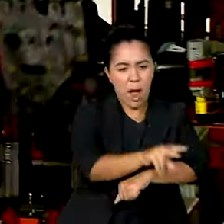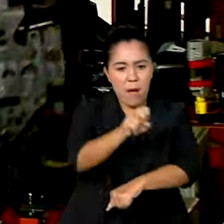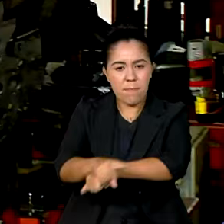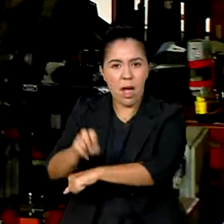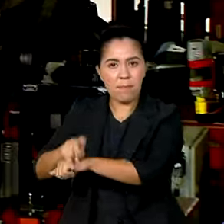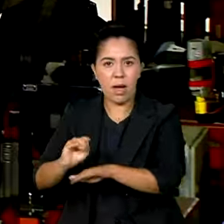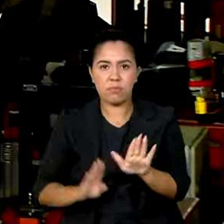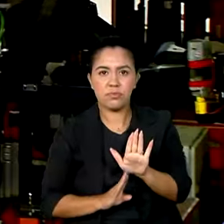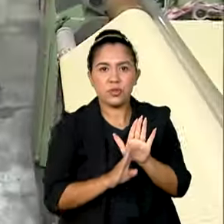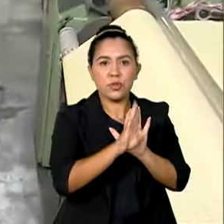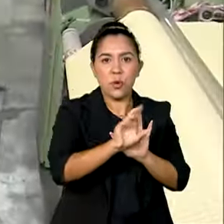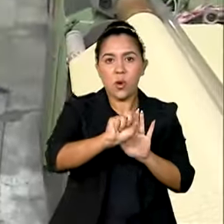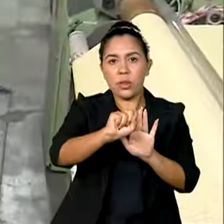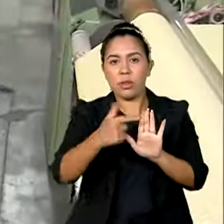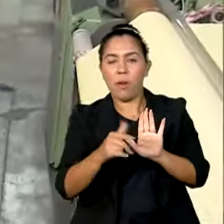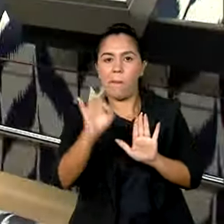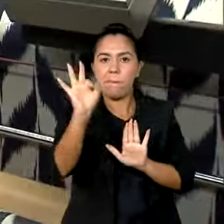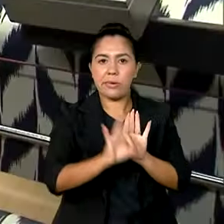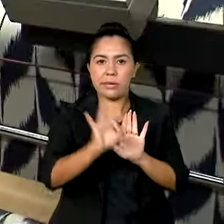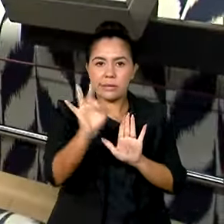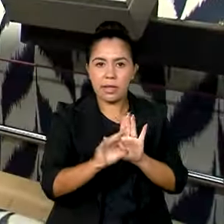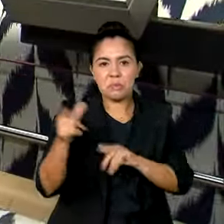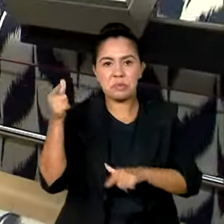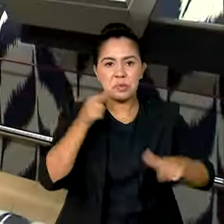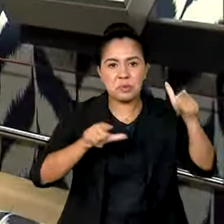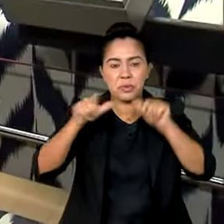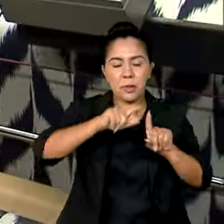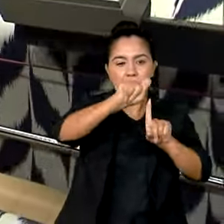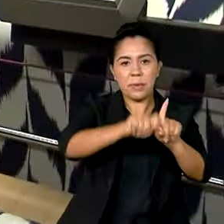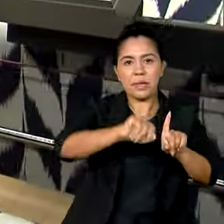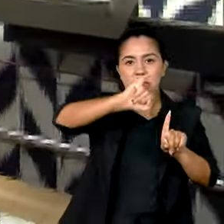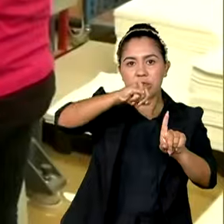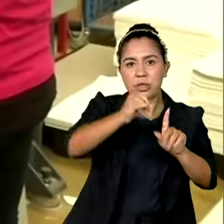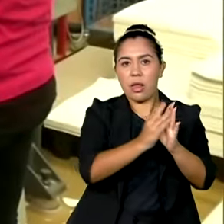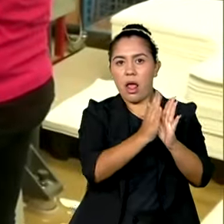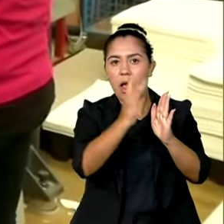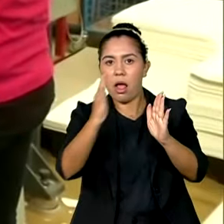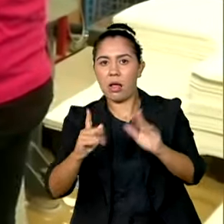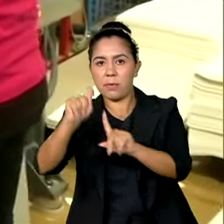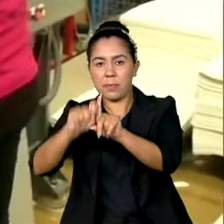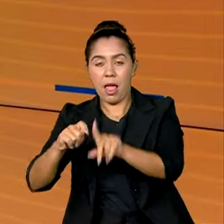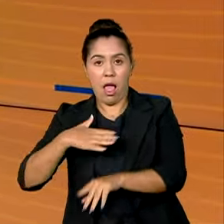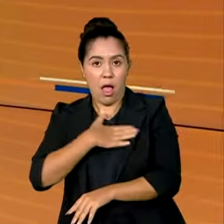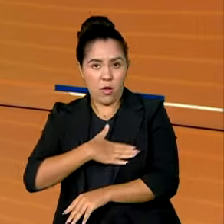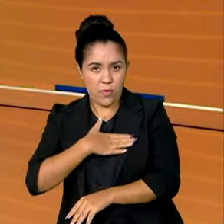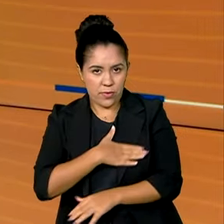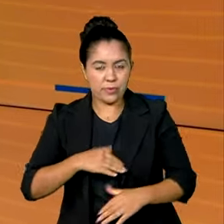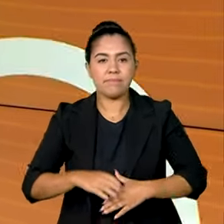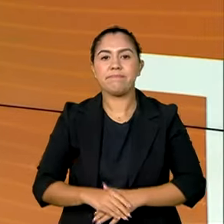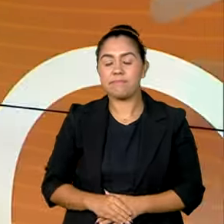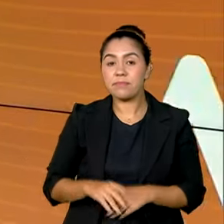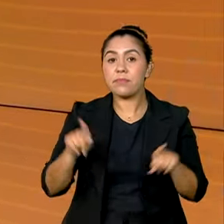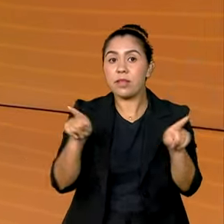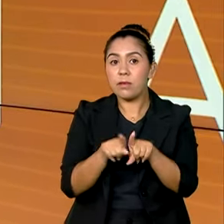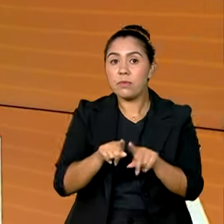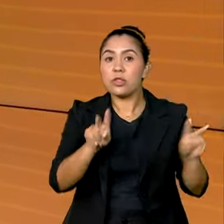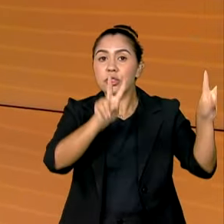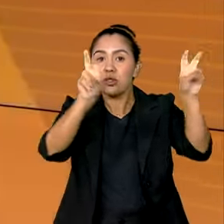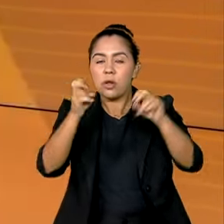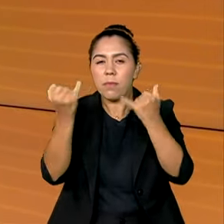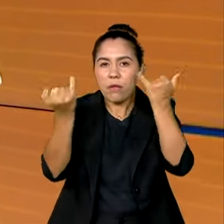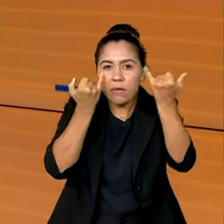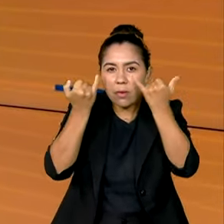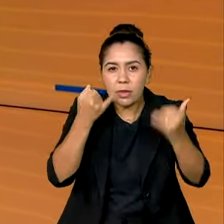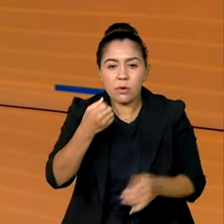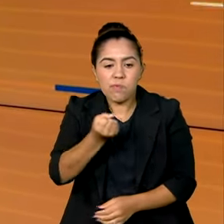82% na geração de postos de trabalho entre janeiro e agosto deste ano. E veja também, números da